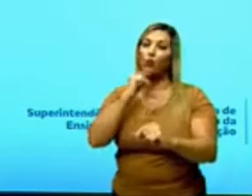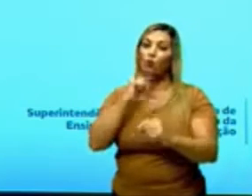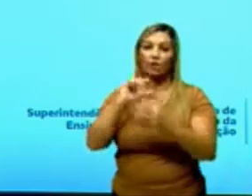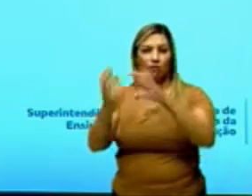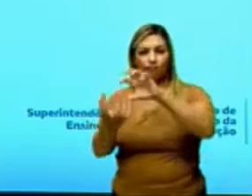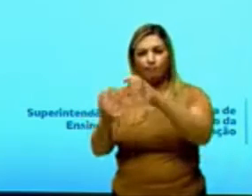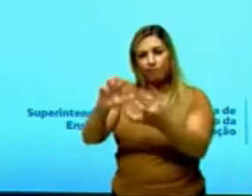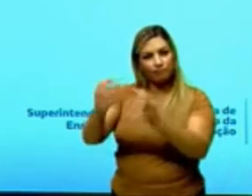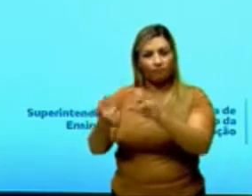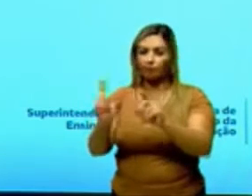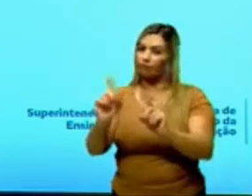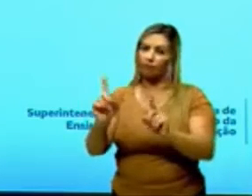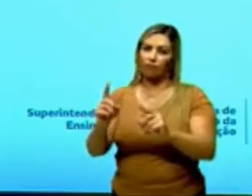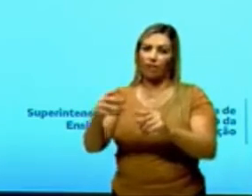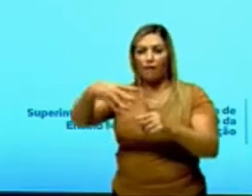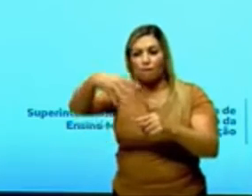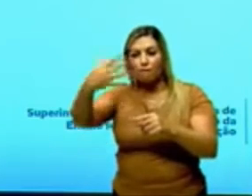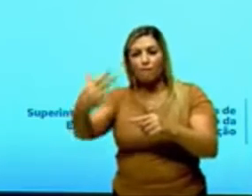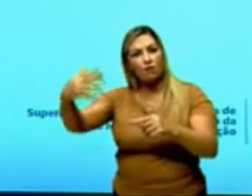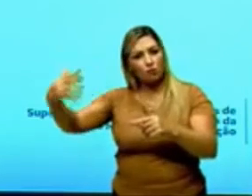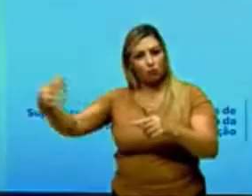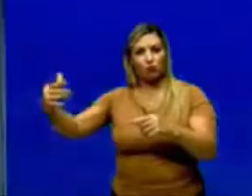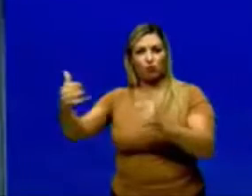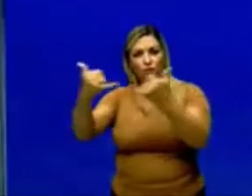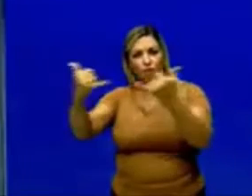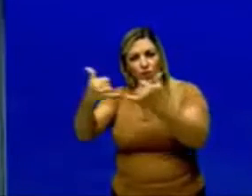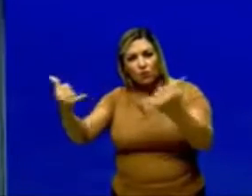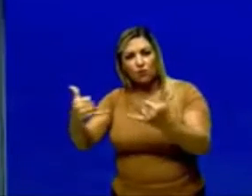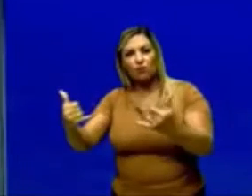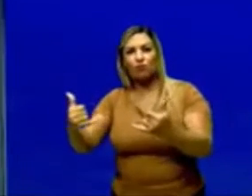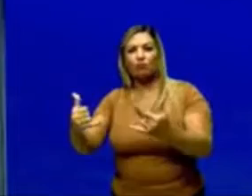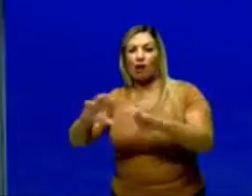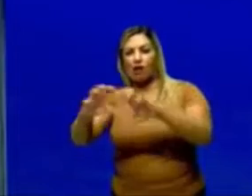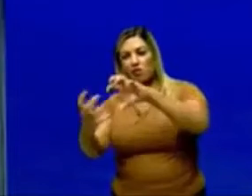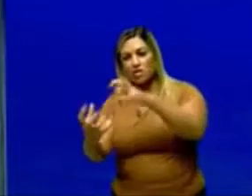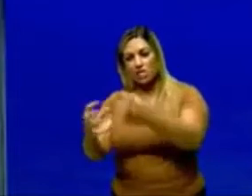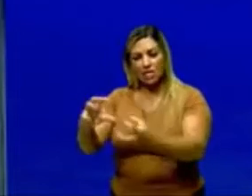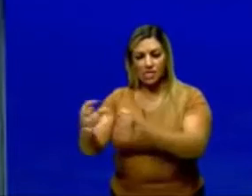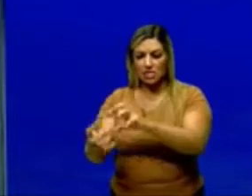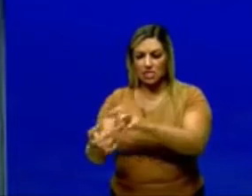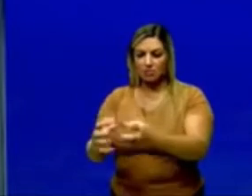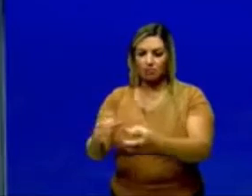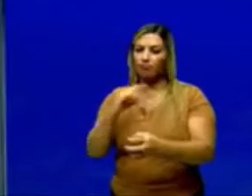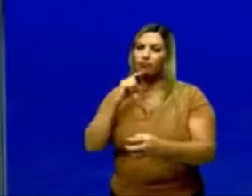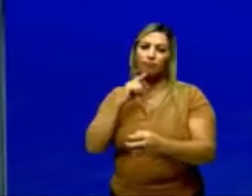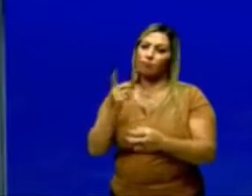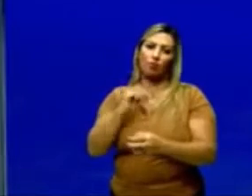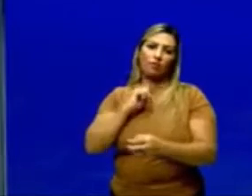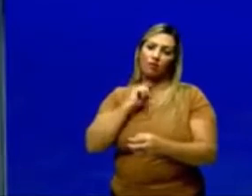né, porque aí eu tenho fios ali formados, né, Eu vou ter deformação, eu vou ter reação de combustão ali.